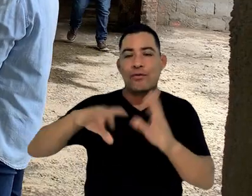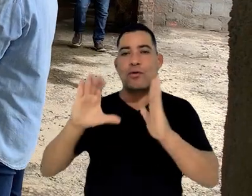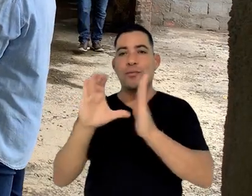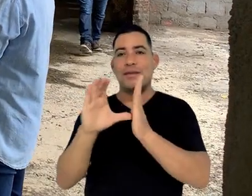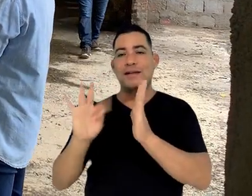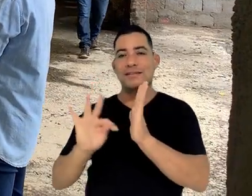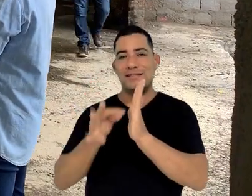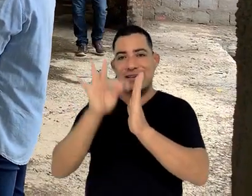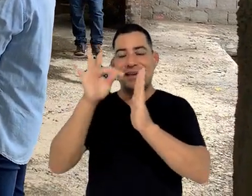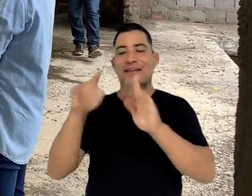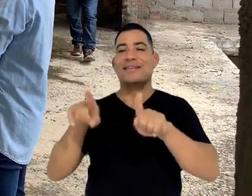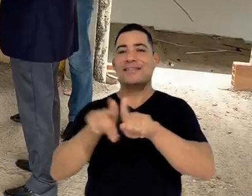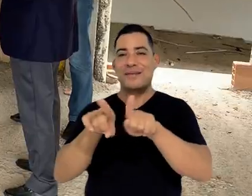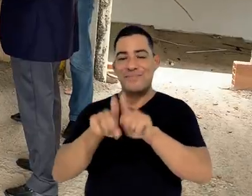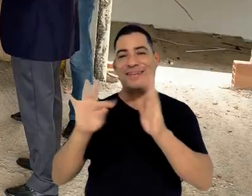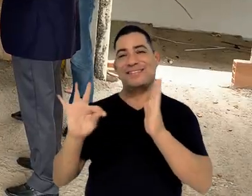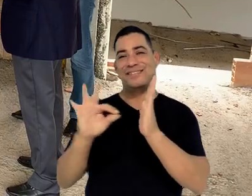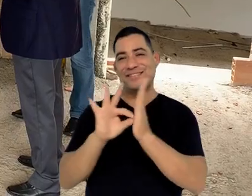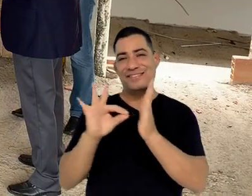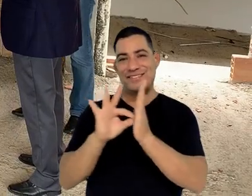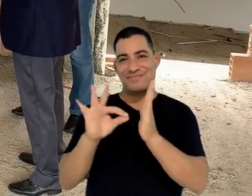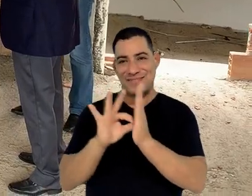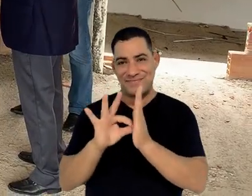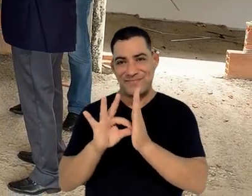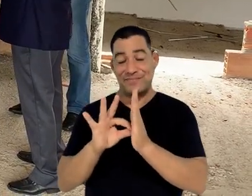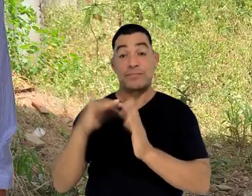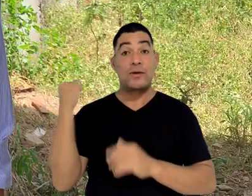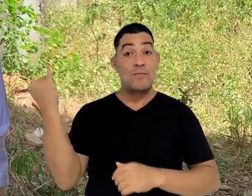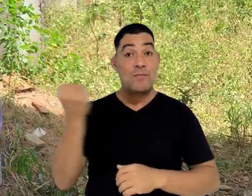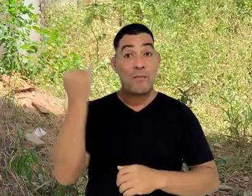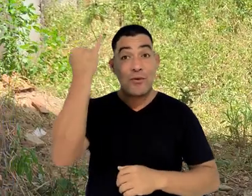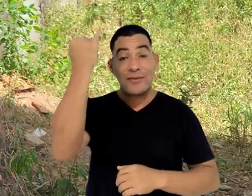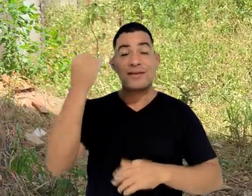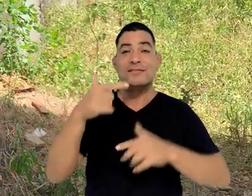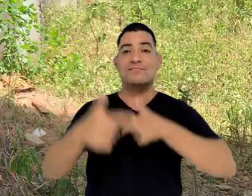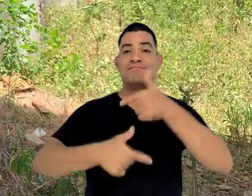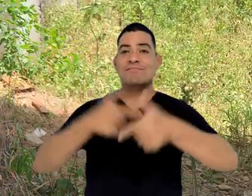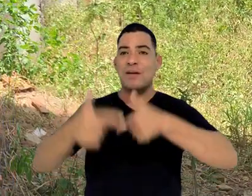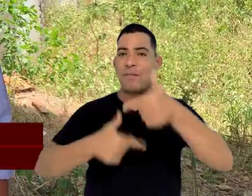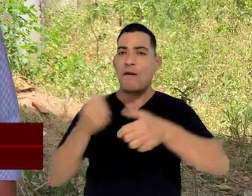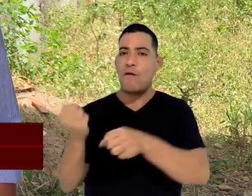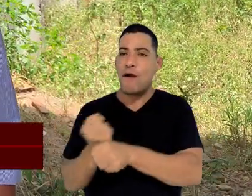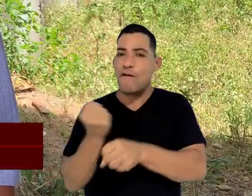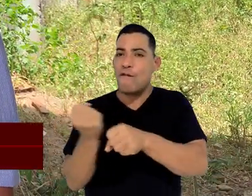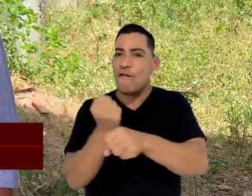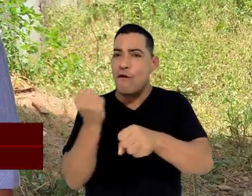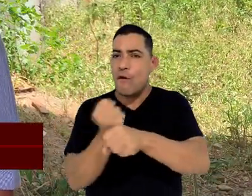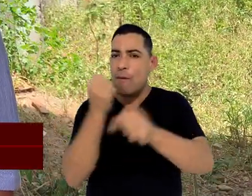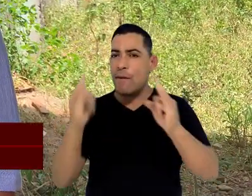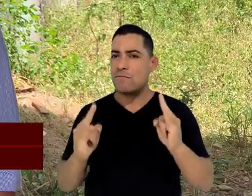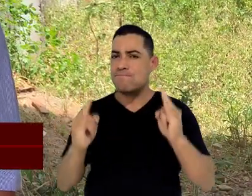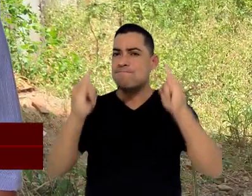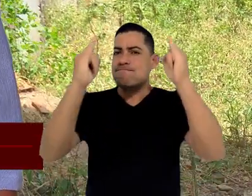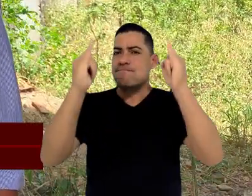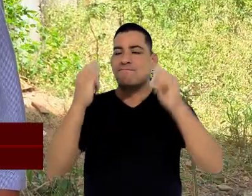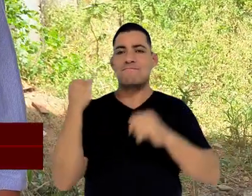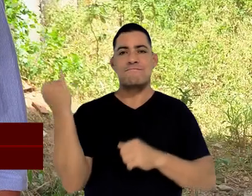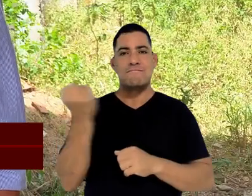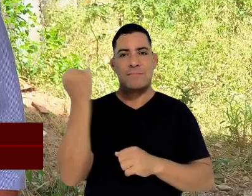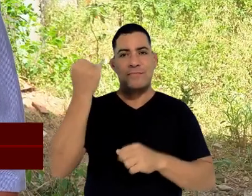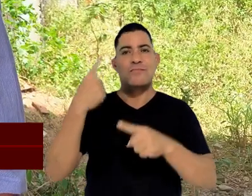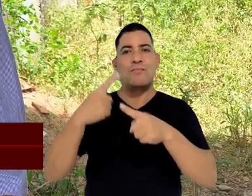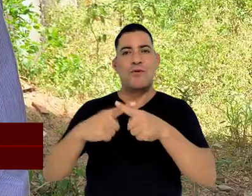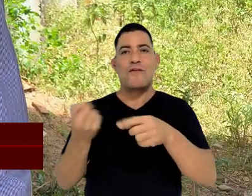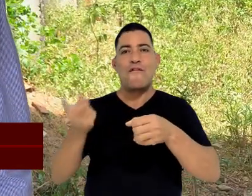beneficiará as comunidades do CETEC e do CCAB. A importância dessa obra é fundamental para a